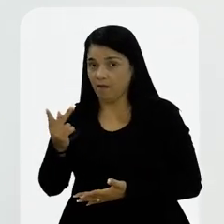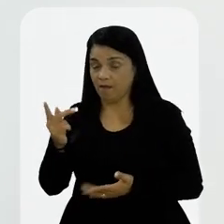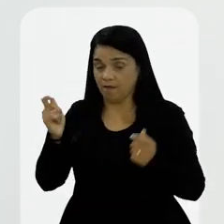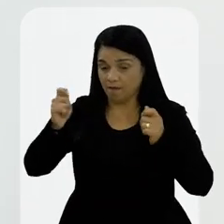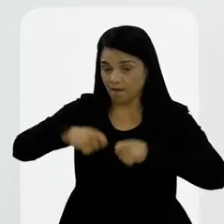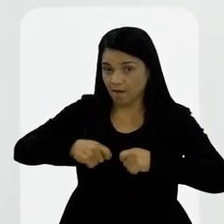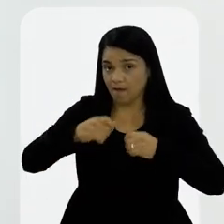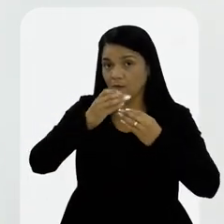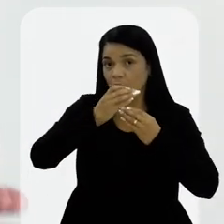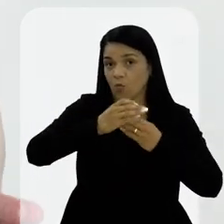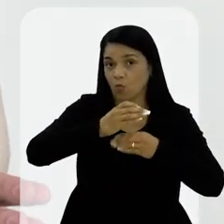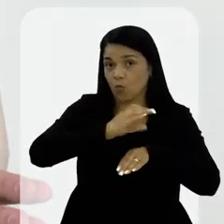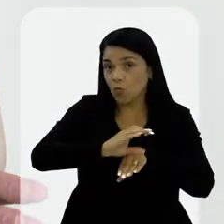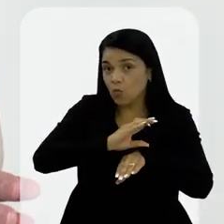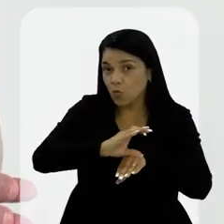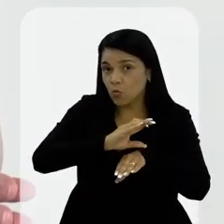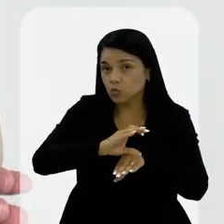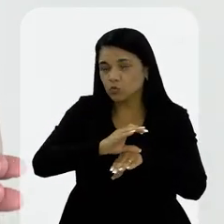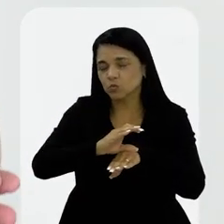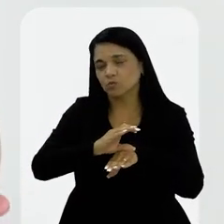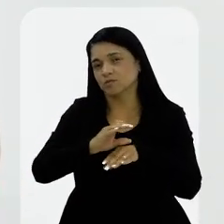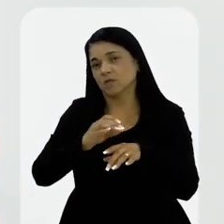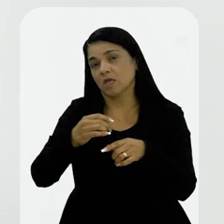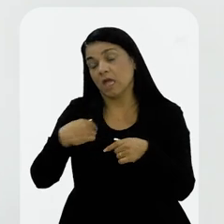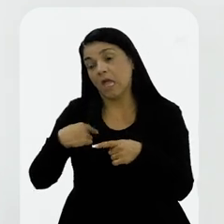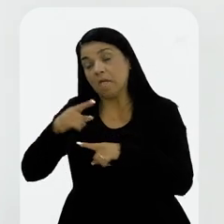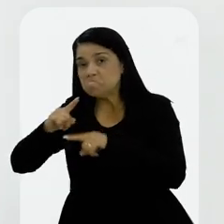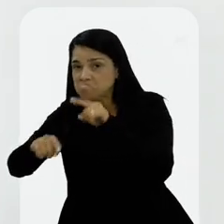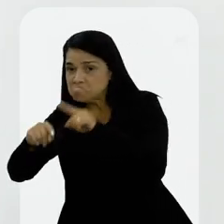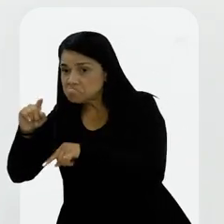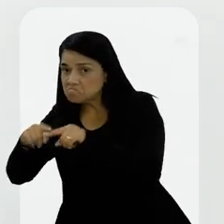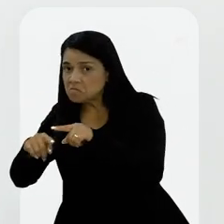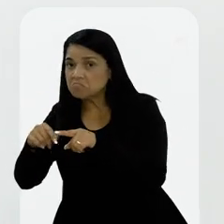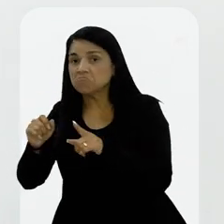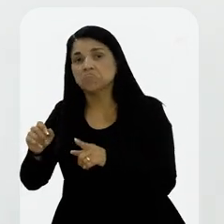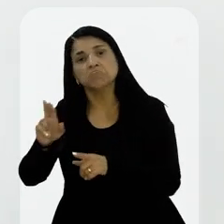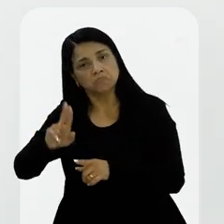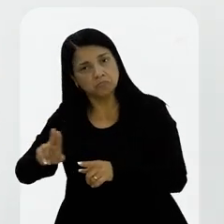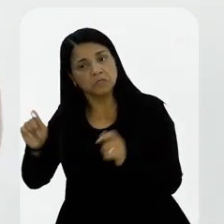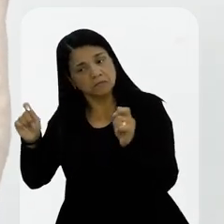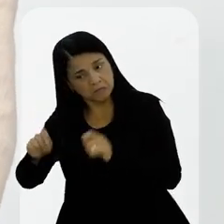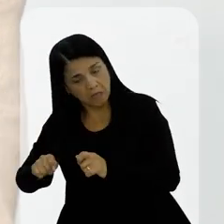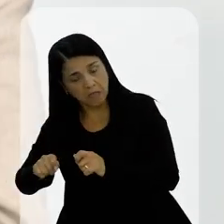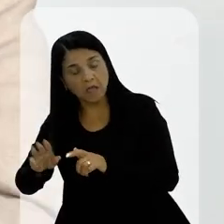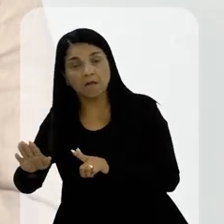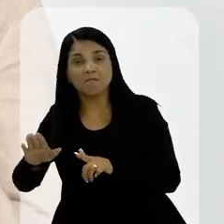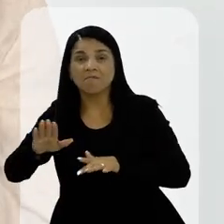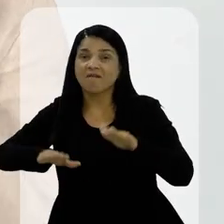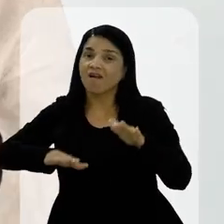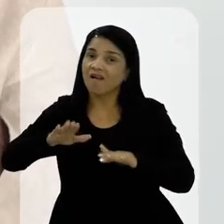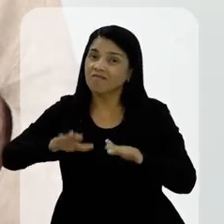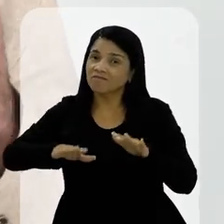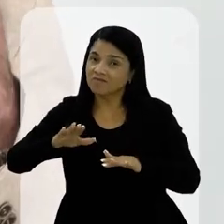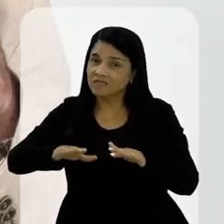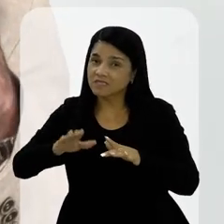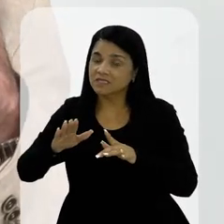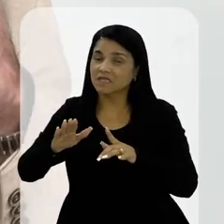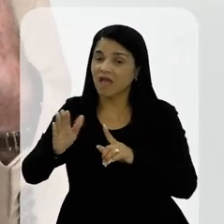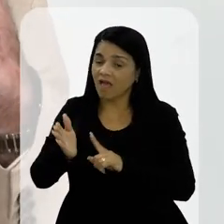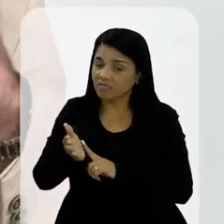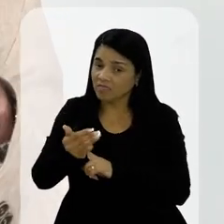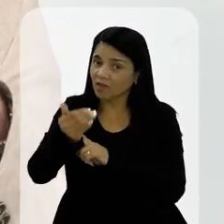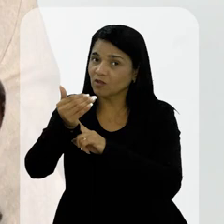capacitação, não necessariamente em equipamento. O equipamento é uma ferramenta. Agora, muitas vezes,